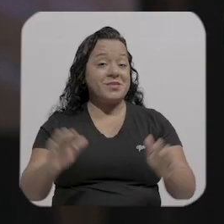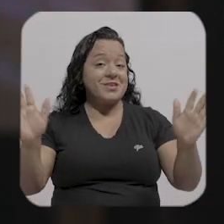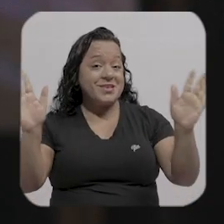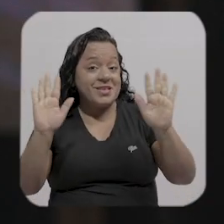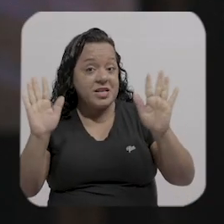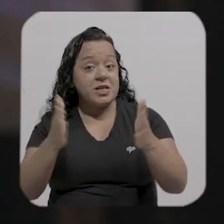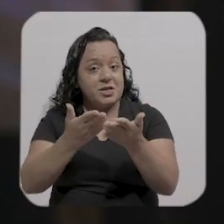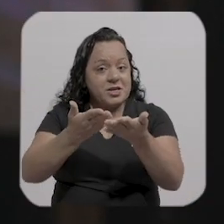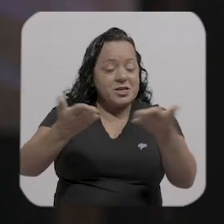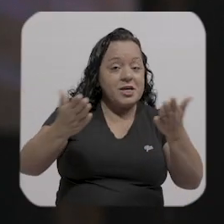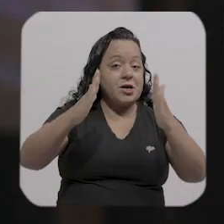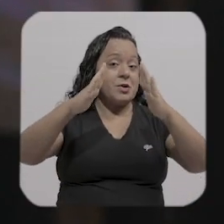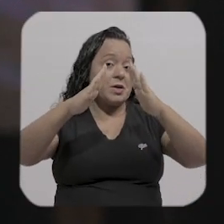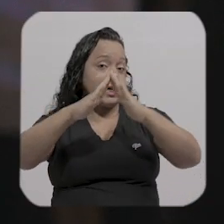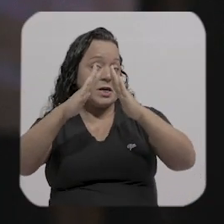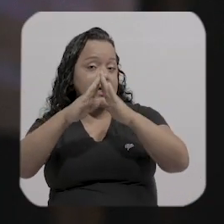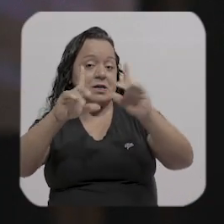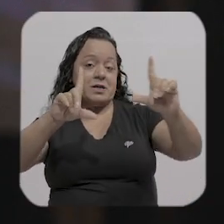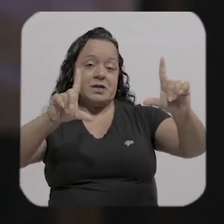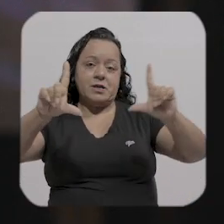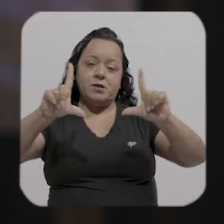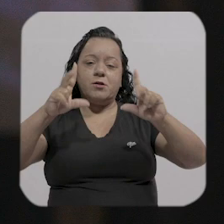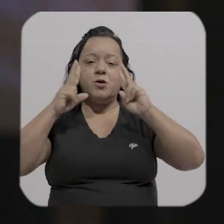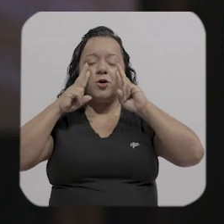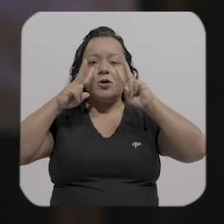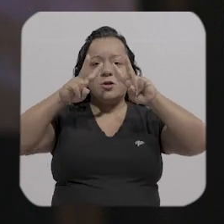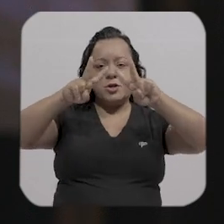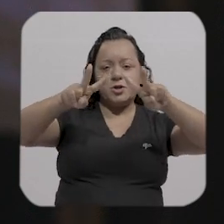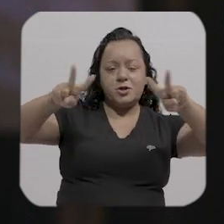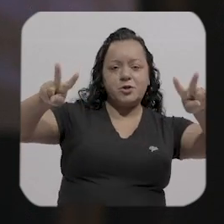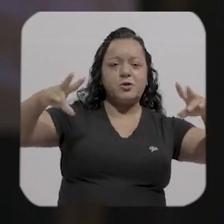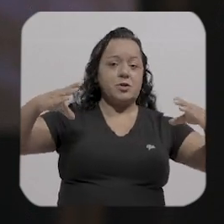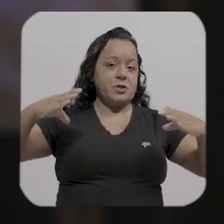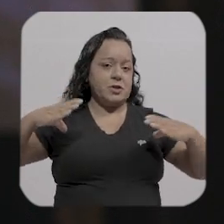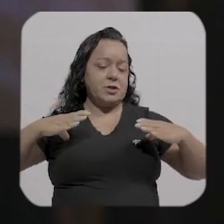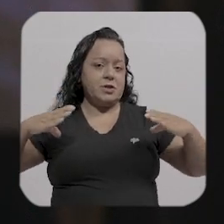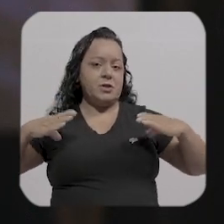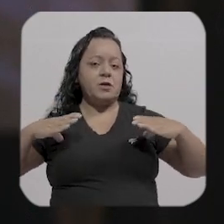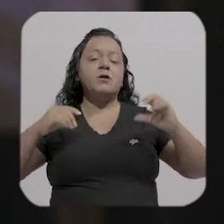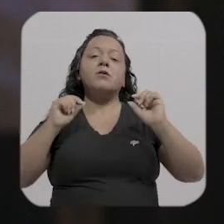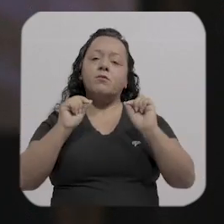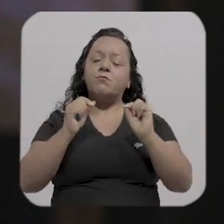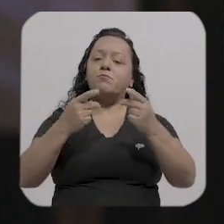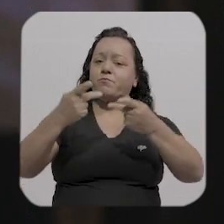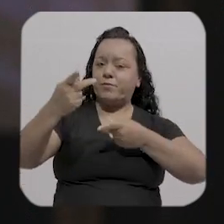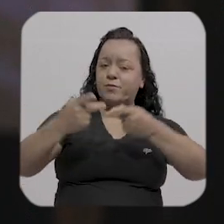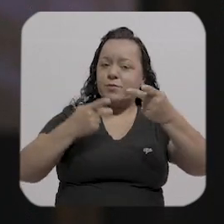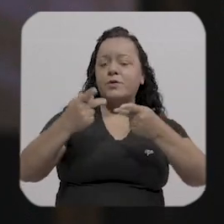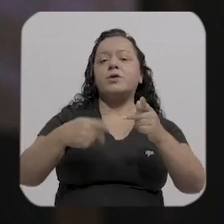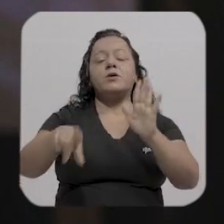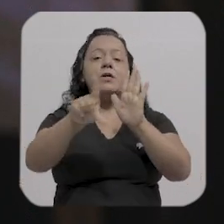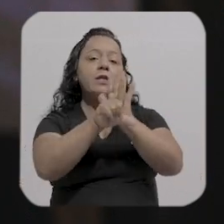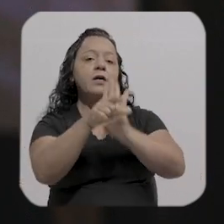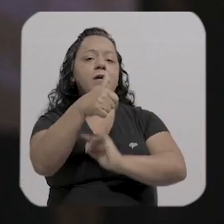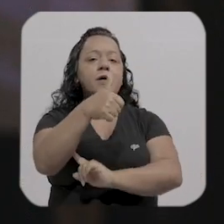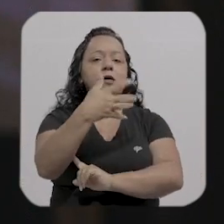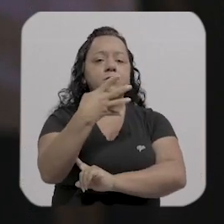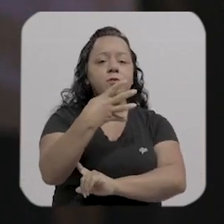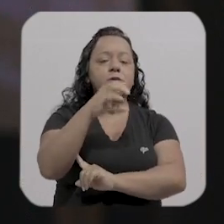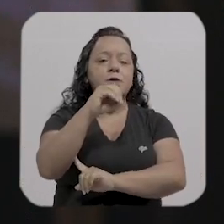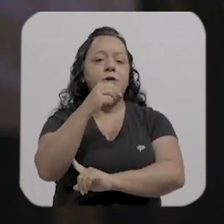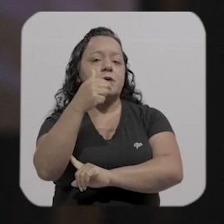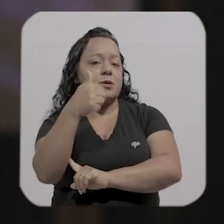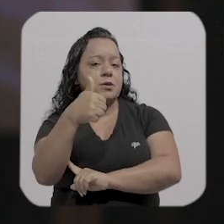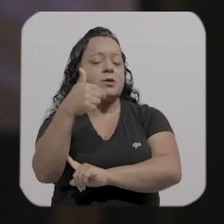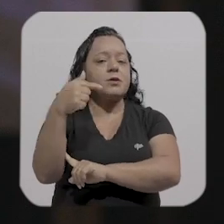Olá, este é é o Casa em Cena, o Olhar sobre a Cidade? Um projeto fomentado com recursos da Lei 14.017